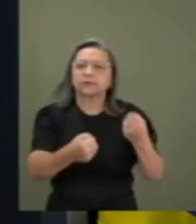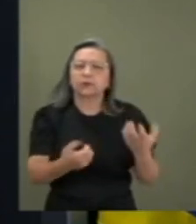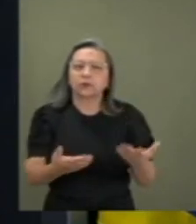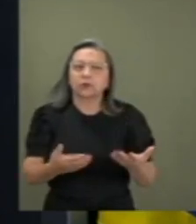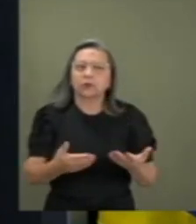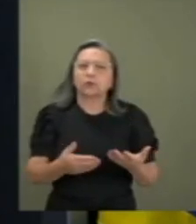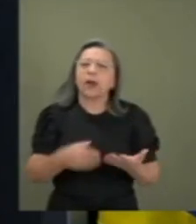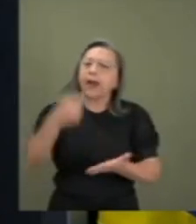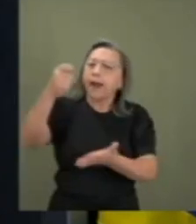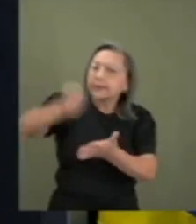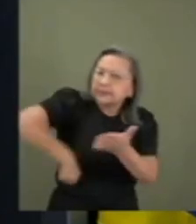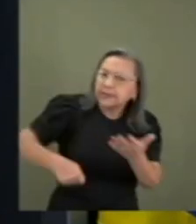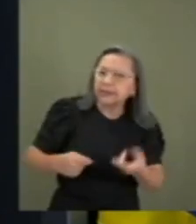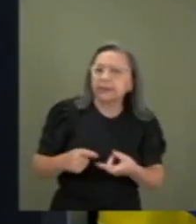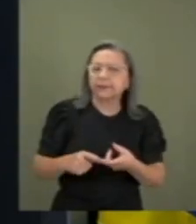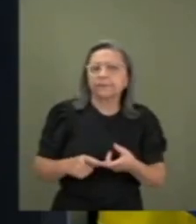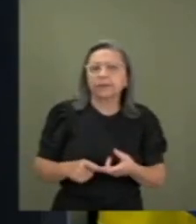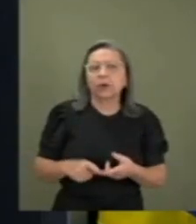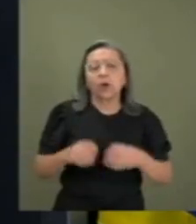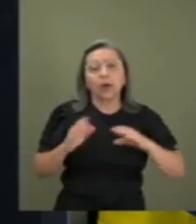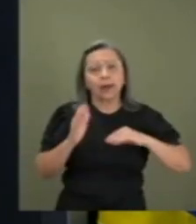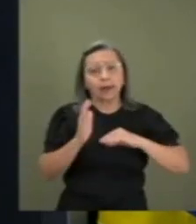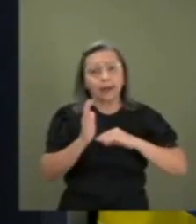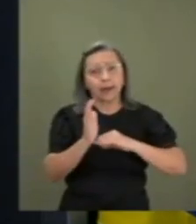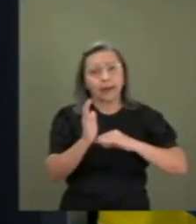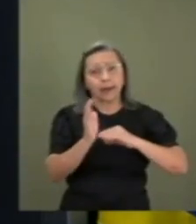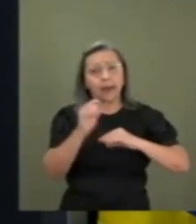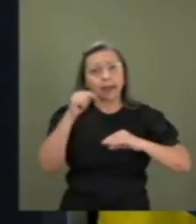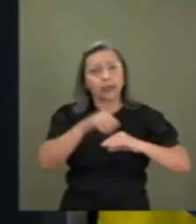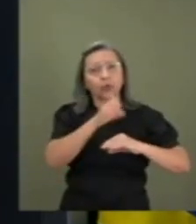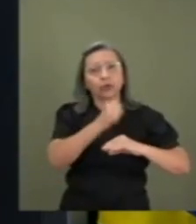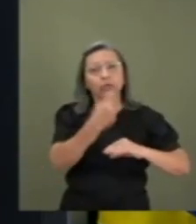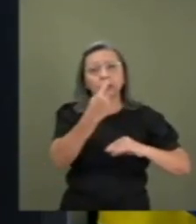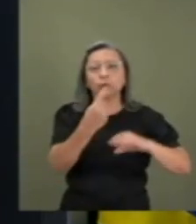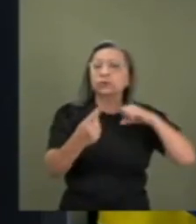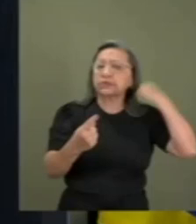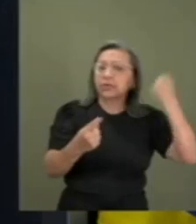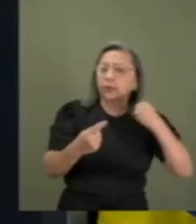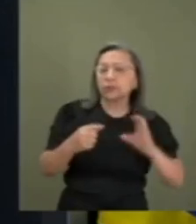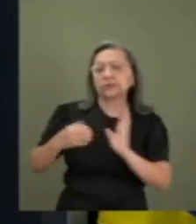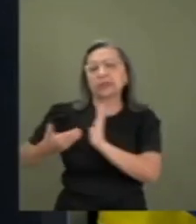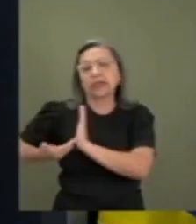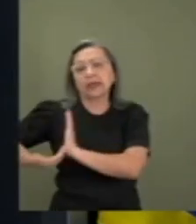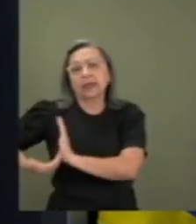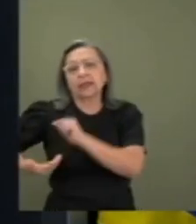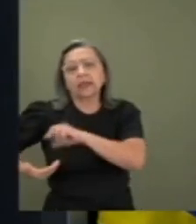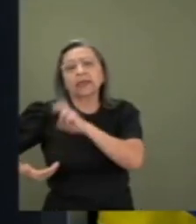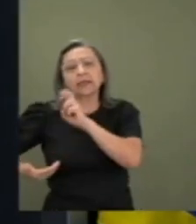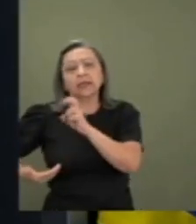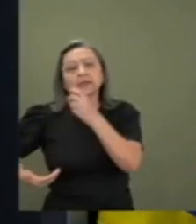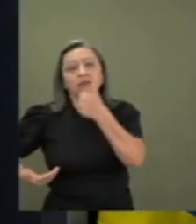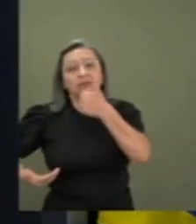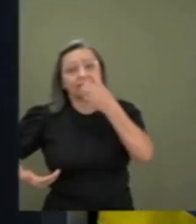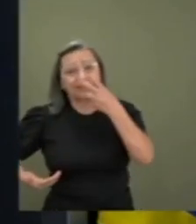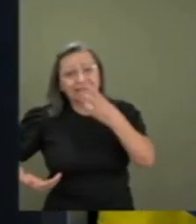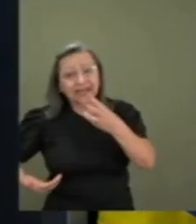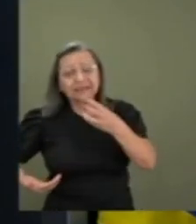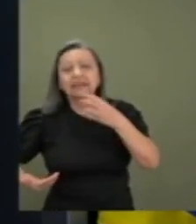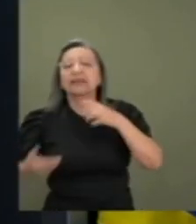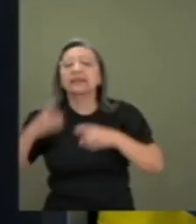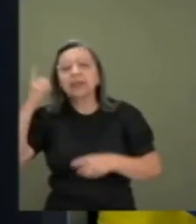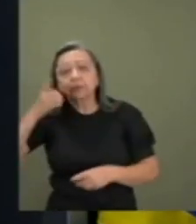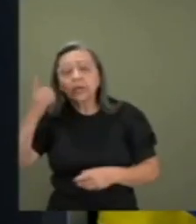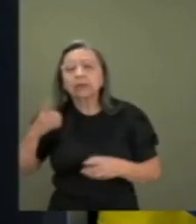ratifica a lei, 81 senadores, 513 deputados trabalhando, consumindo dinheiro do povo